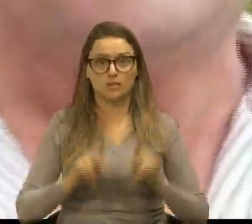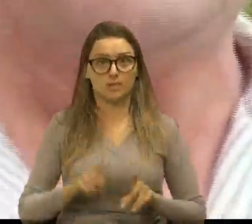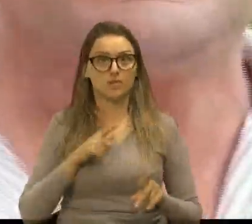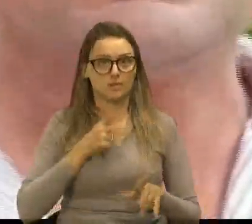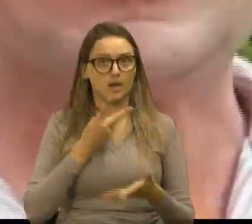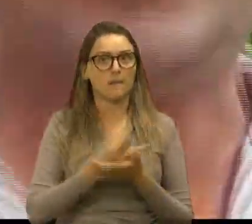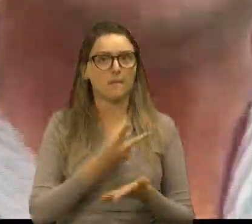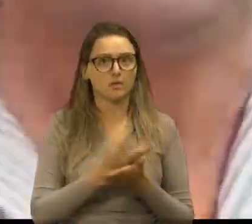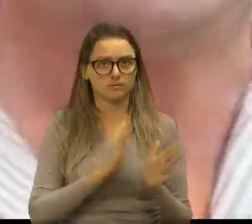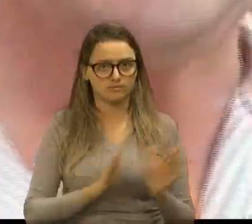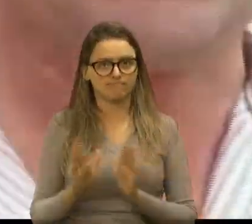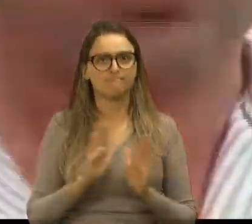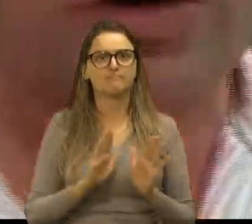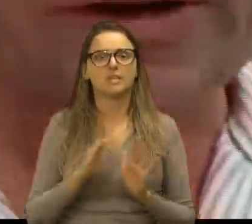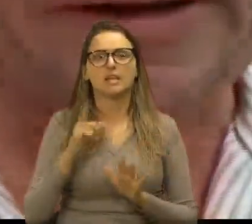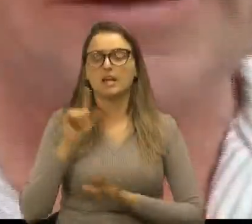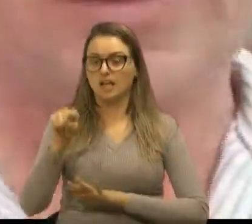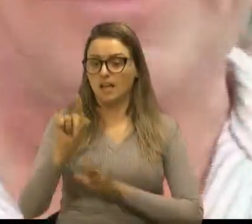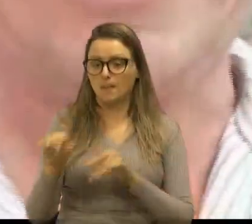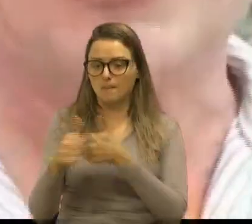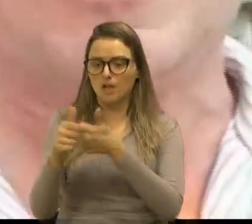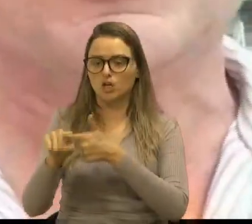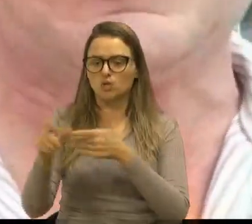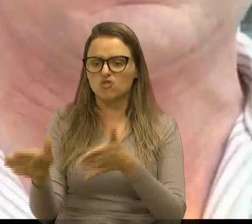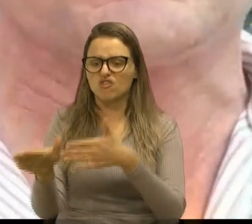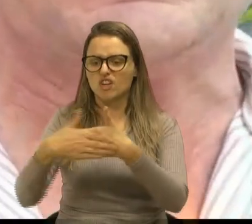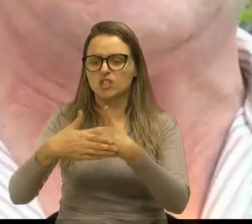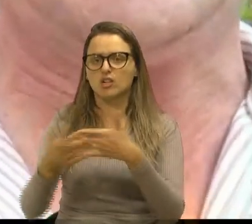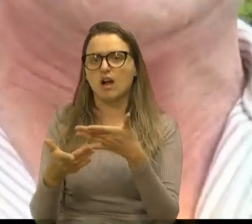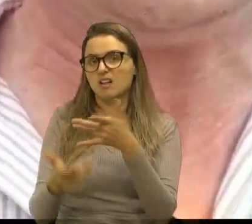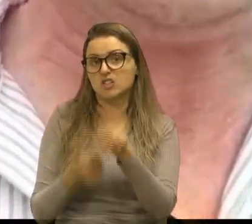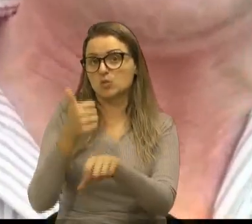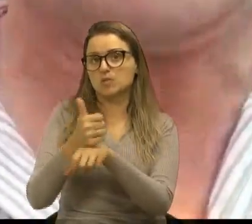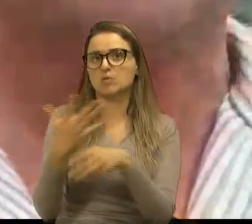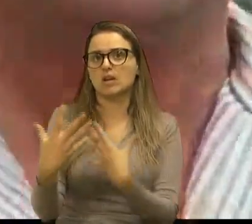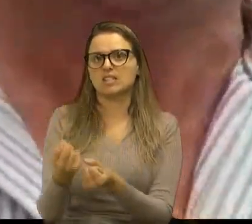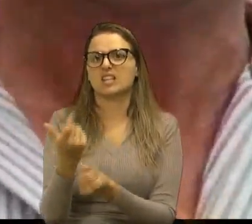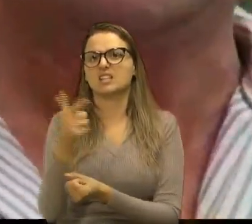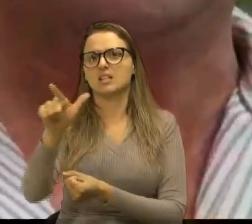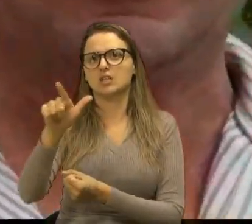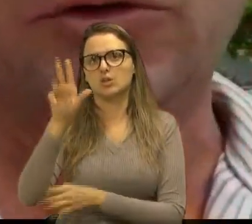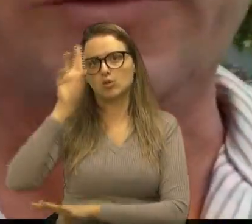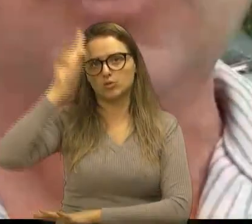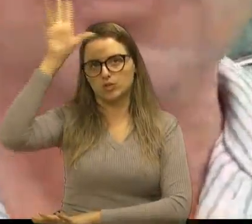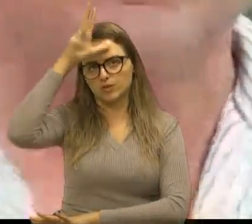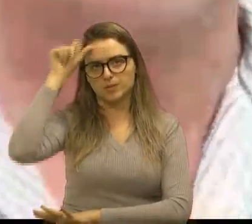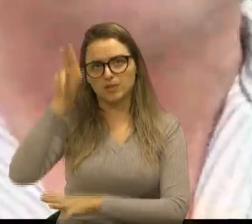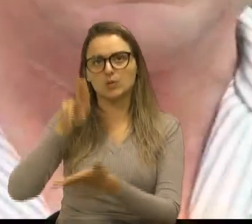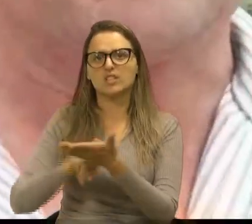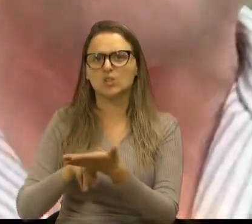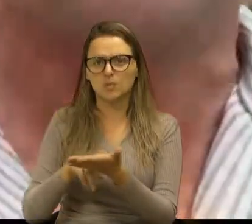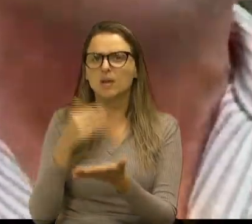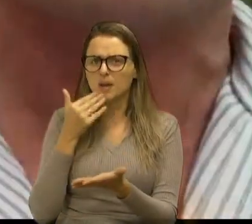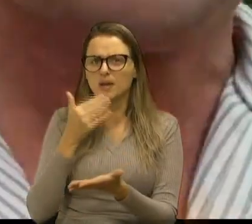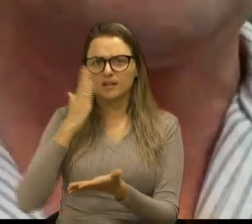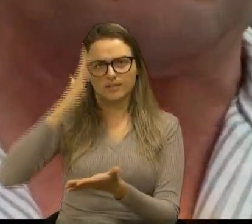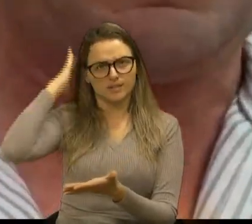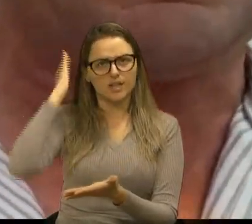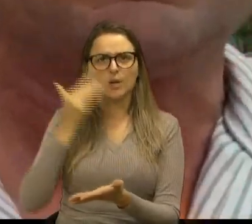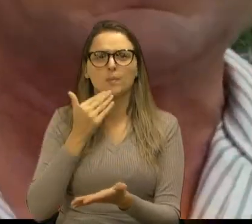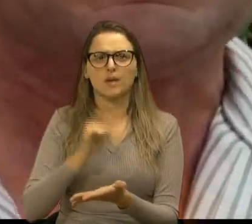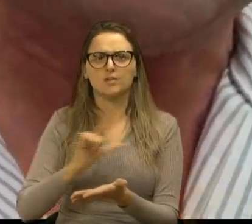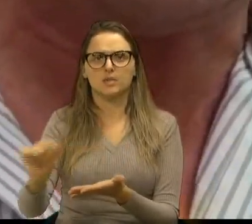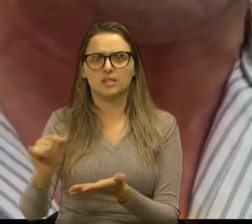É melhor você fechar as portas, né, seu Guerra? Dá espaço para outro aí, pelo amor de Deus, né? Vamos colaborar um pouco com quem